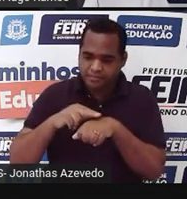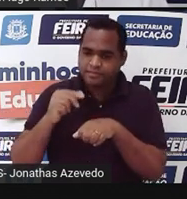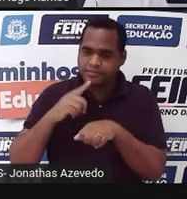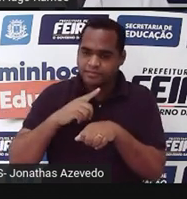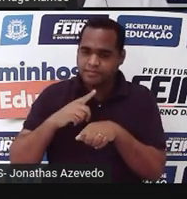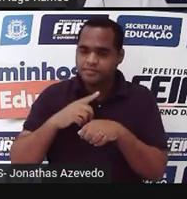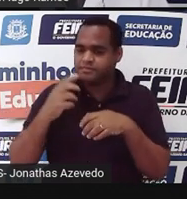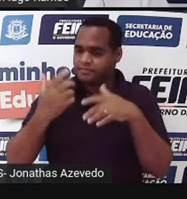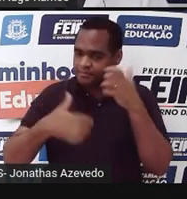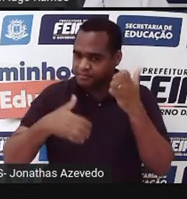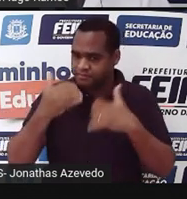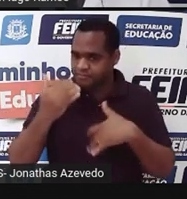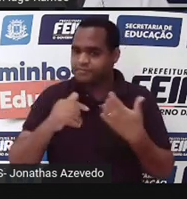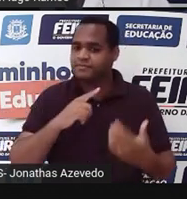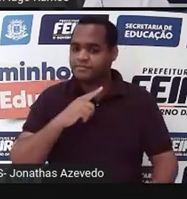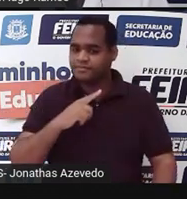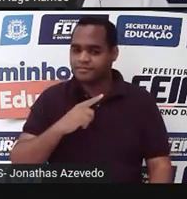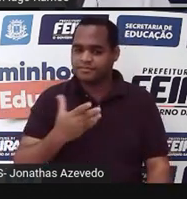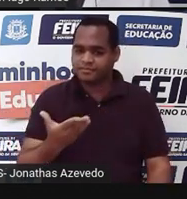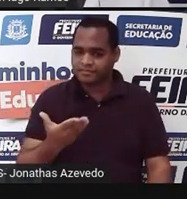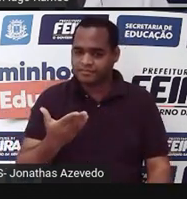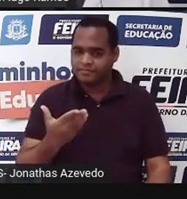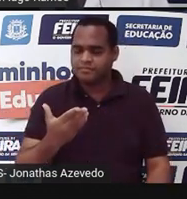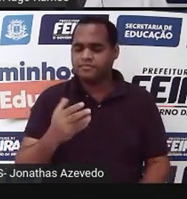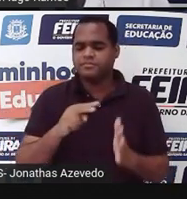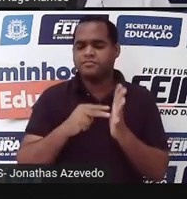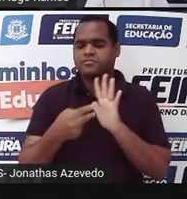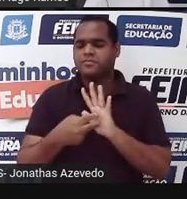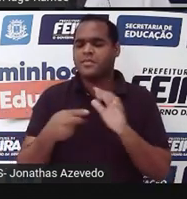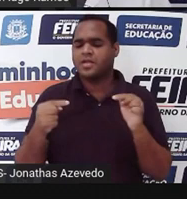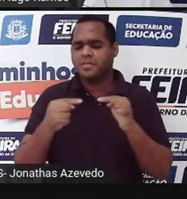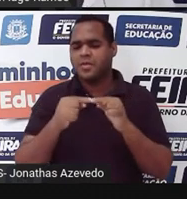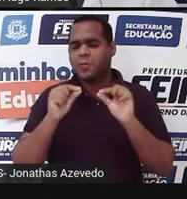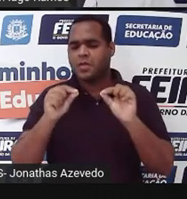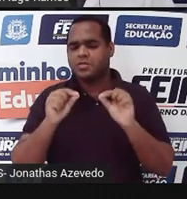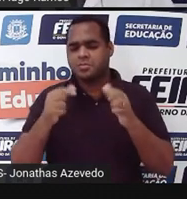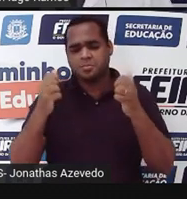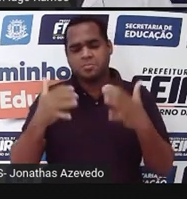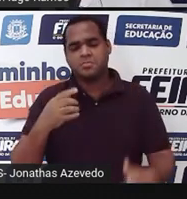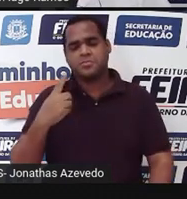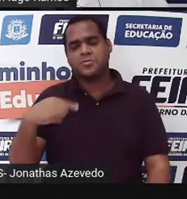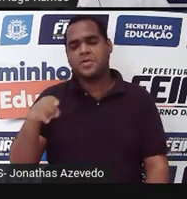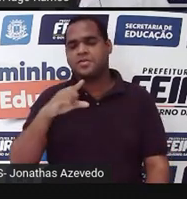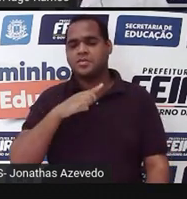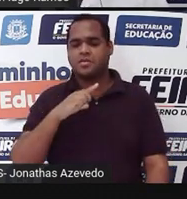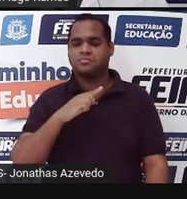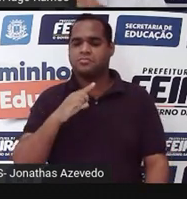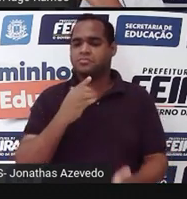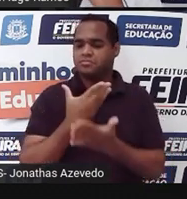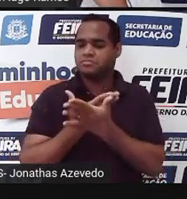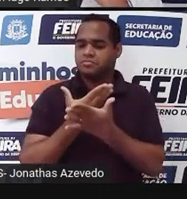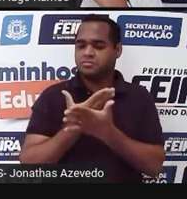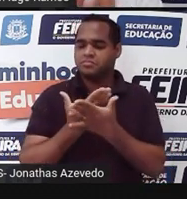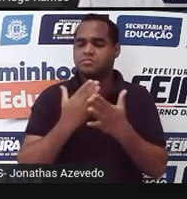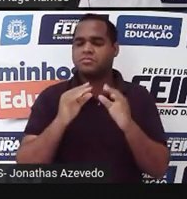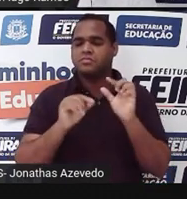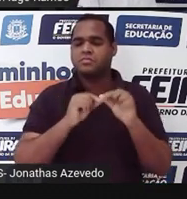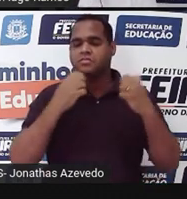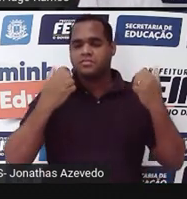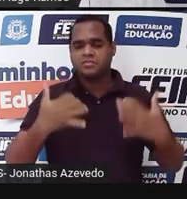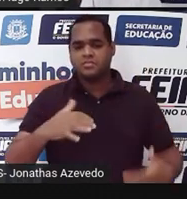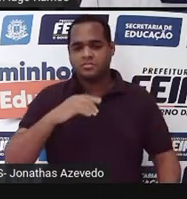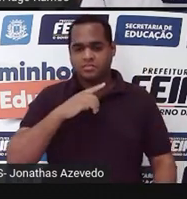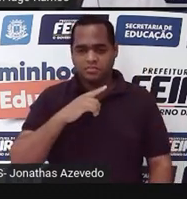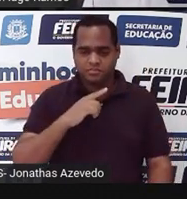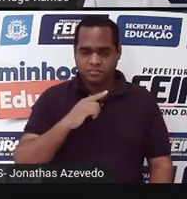símbolo, tá? Esse símbolo tem a ver com algo que a gente já estudou, tá? Então, como